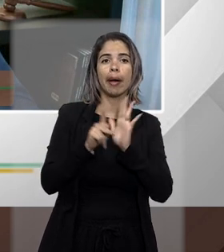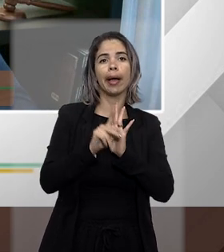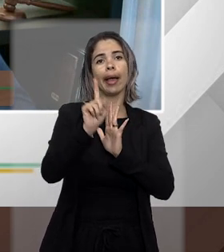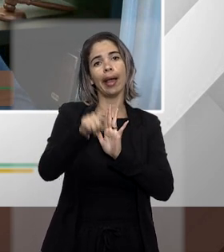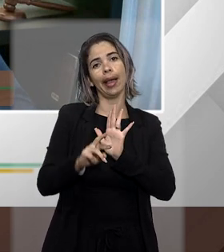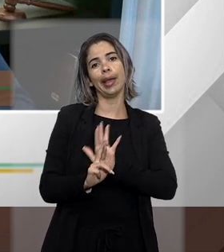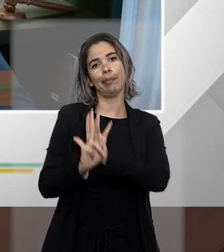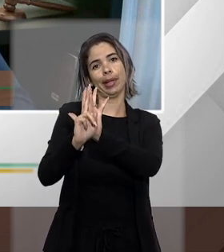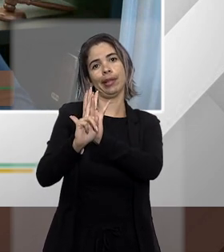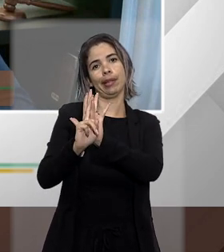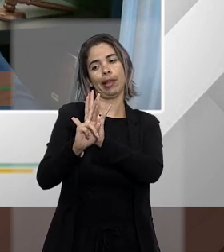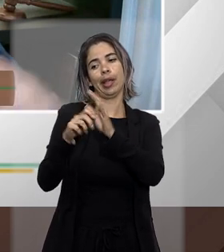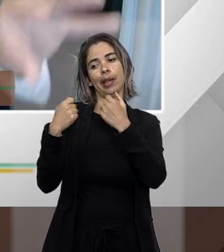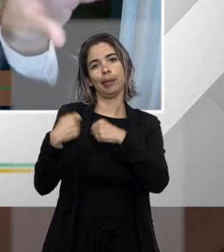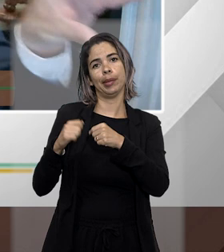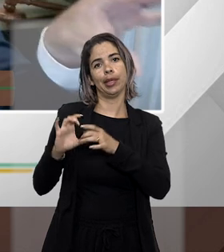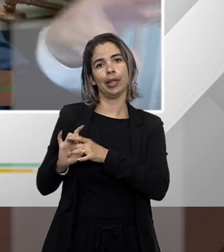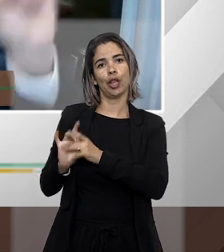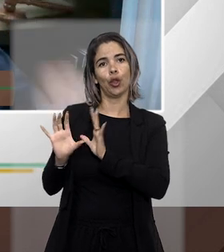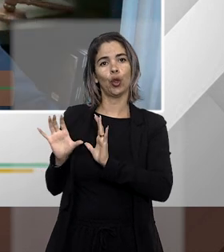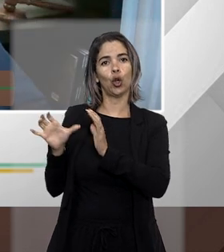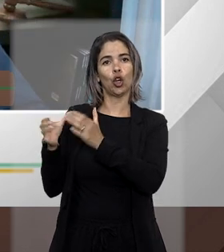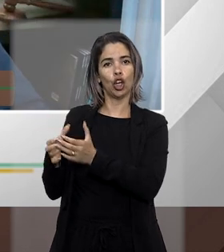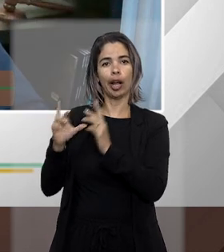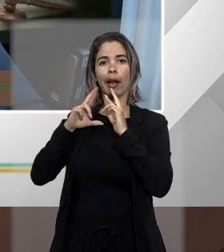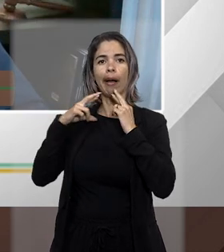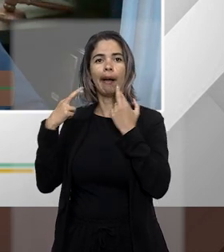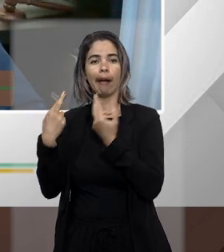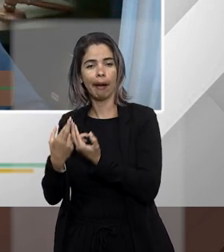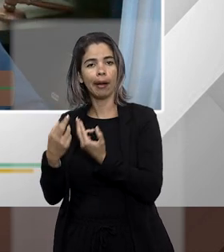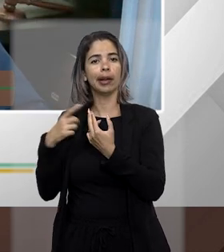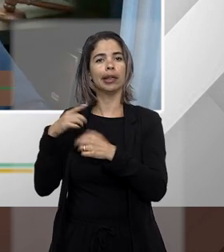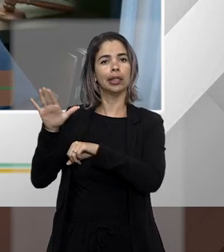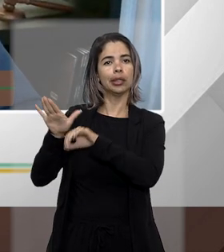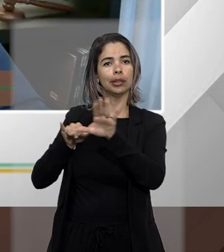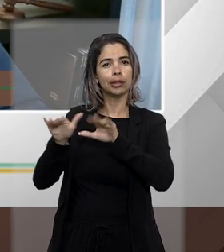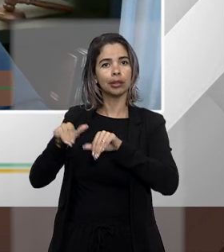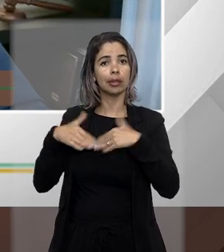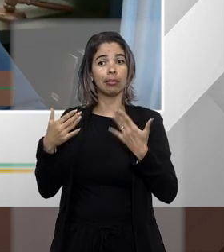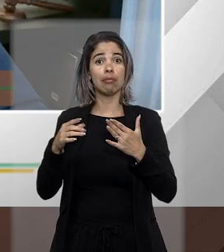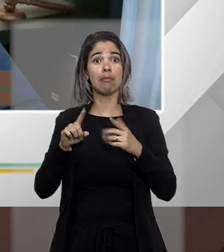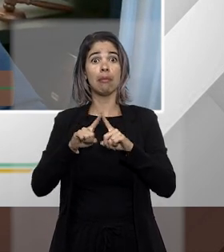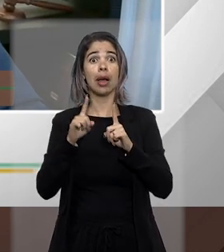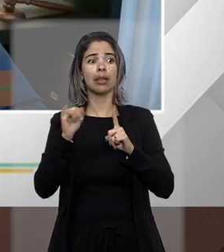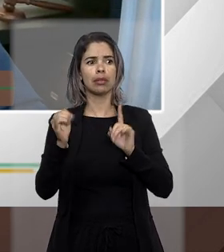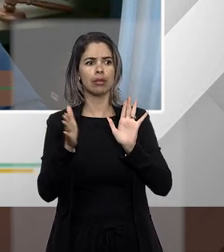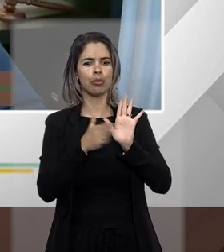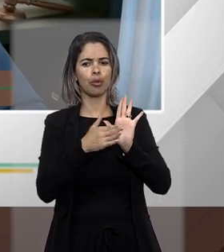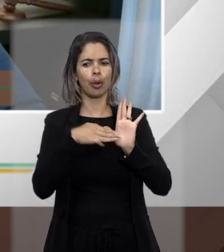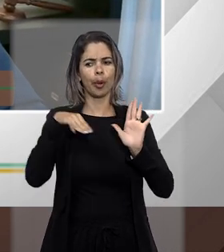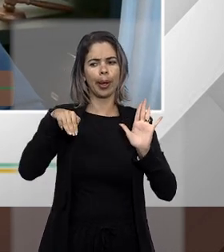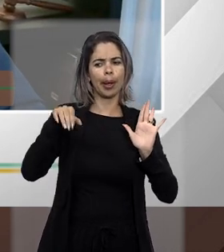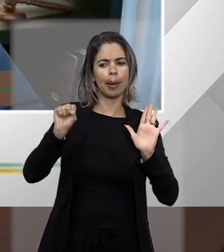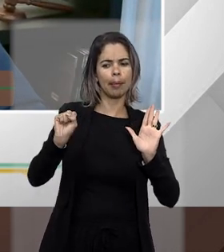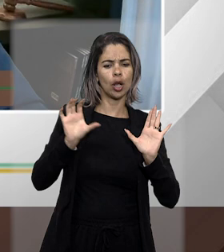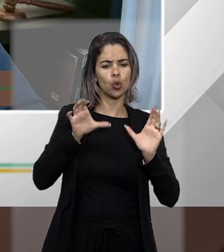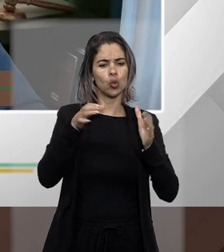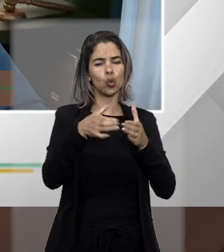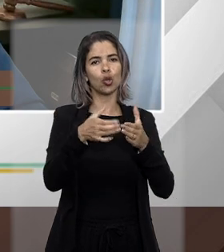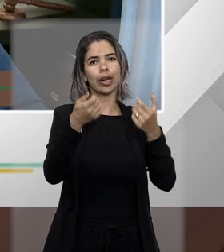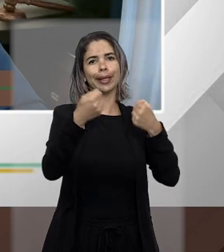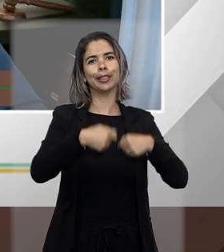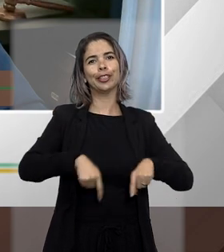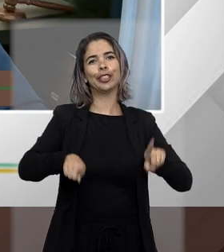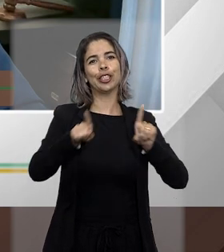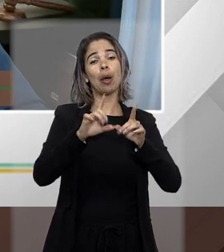agora se souber aquela mesma questão elas propuserem um mandado de segurança coletivo não precisa da autorização dos